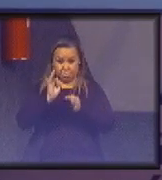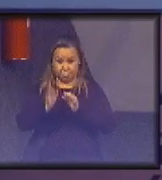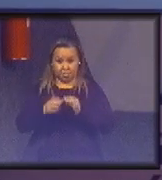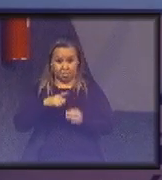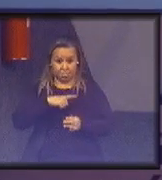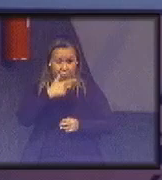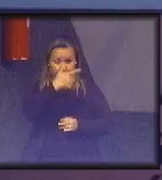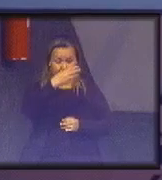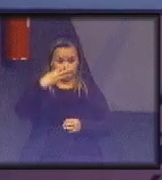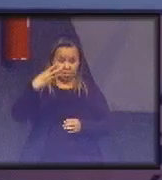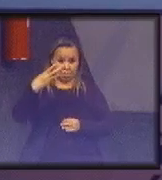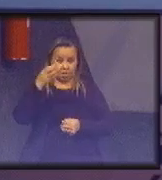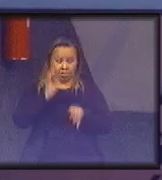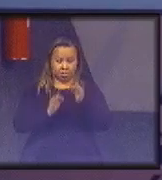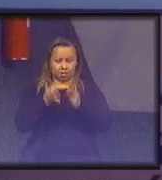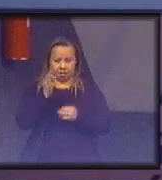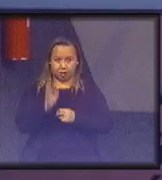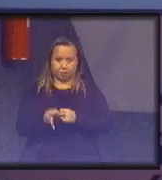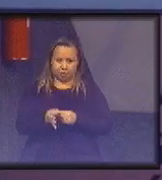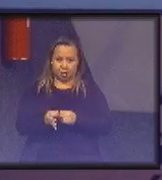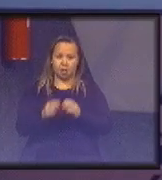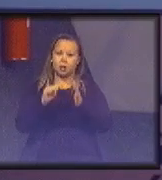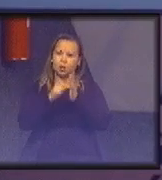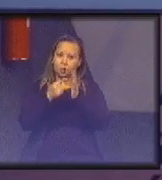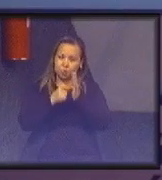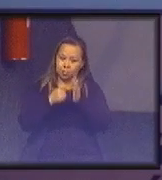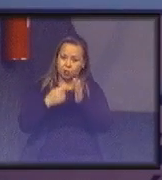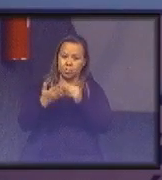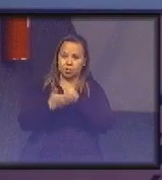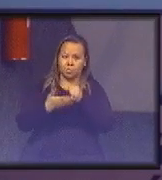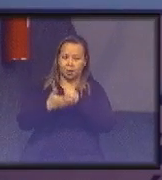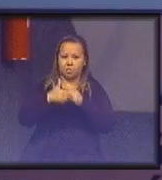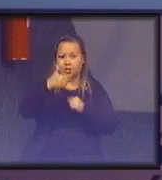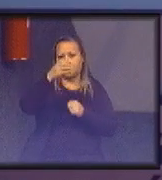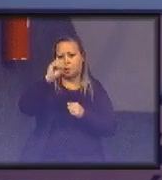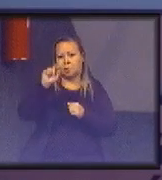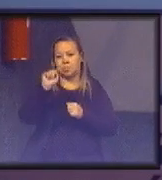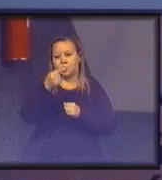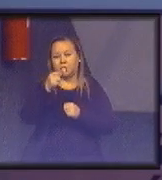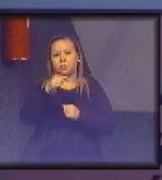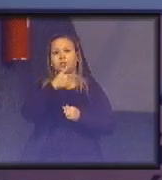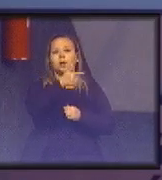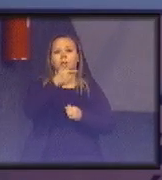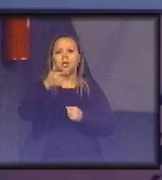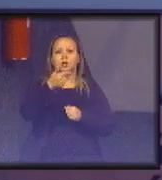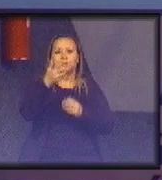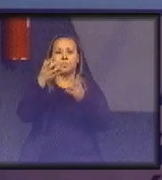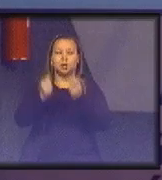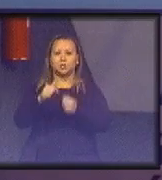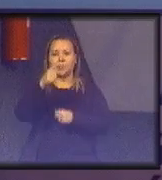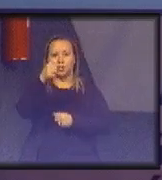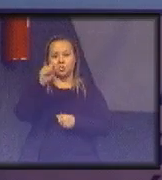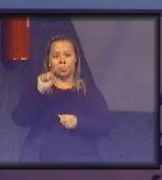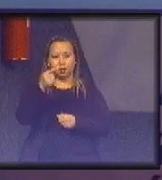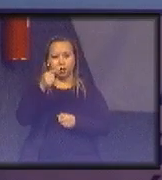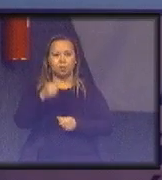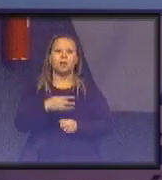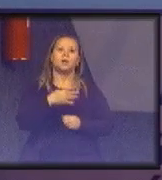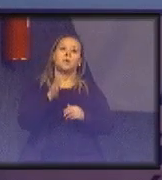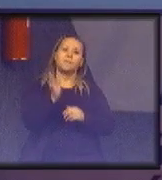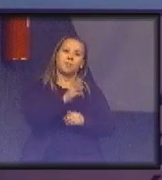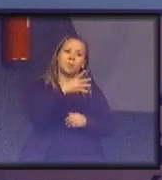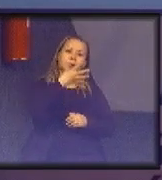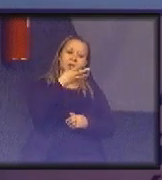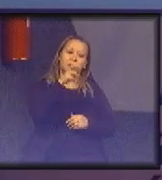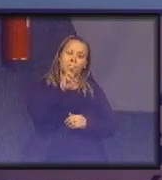23 tribunais recebendo a pontuação máxima, 10 pontos, 22 recebendo 7 pontos e 45 sem receber a